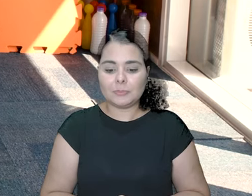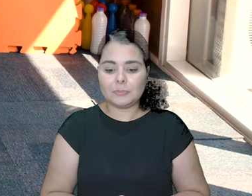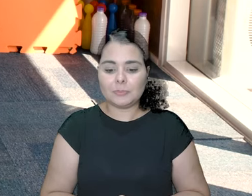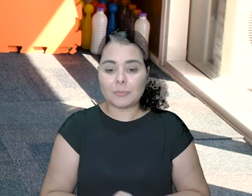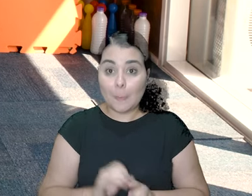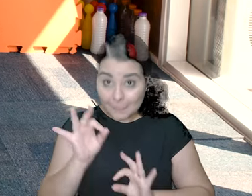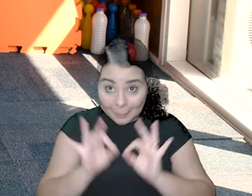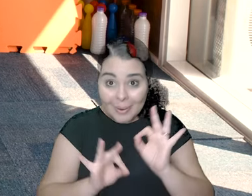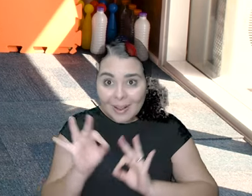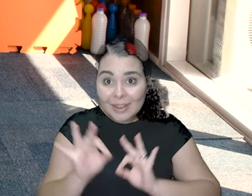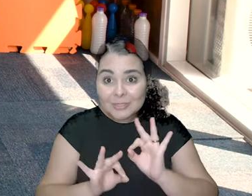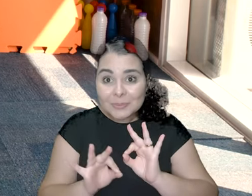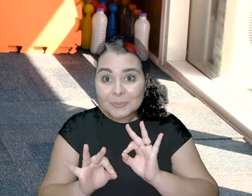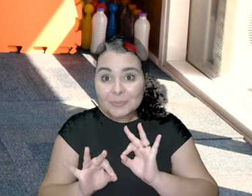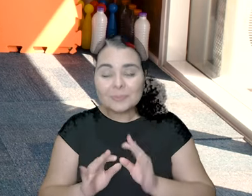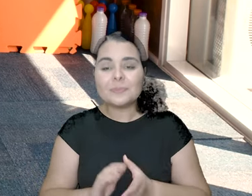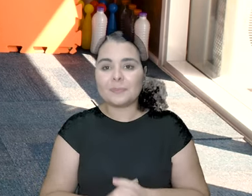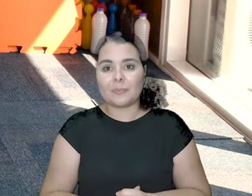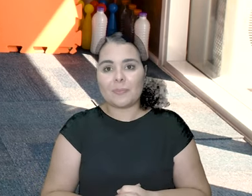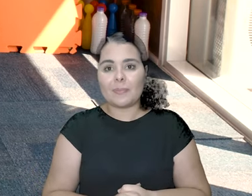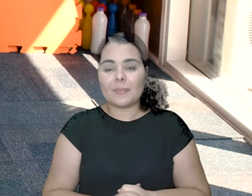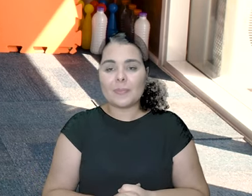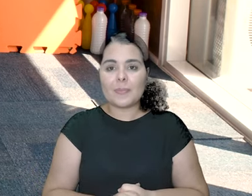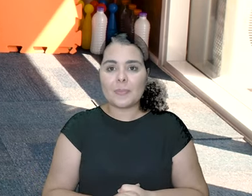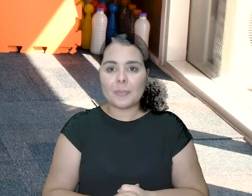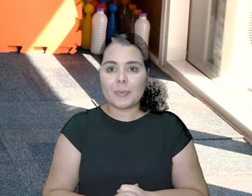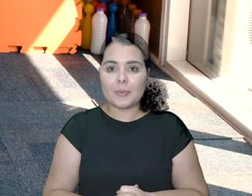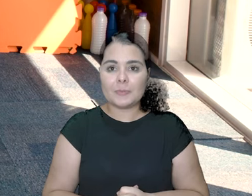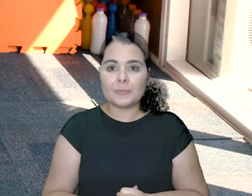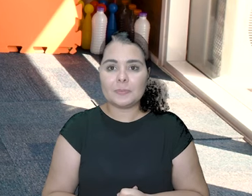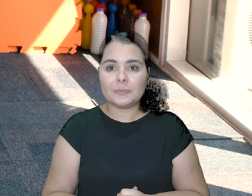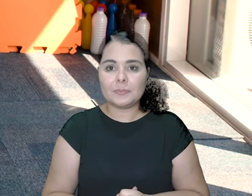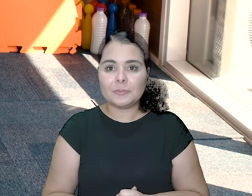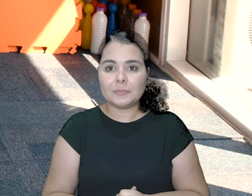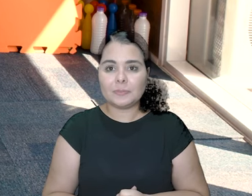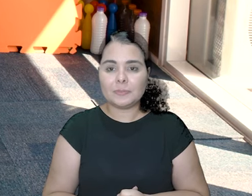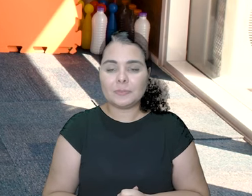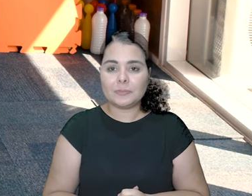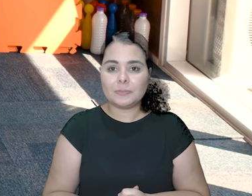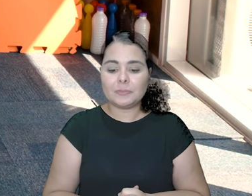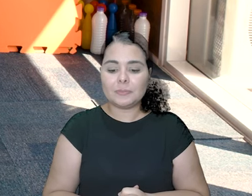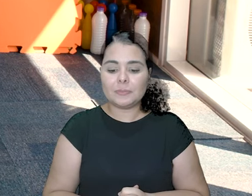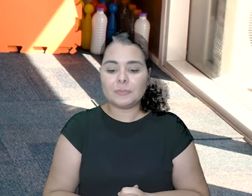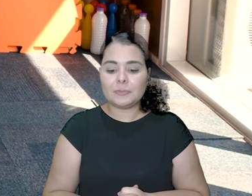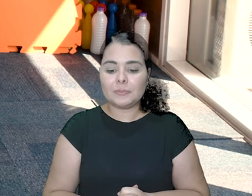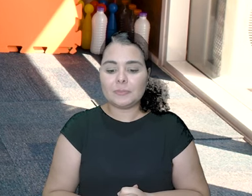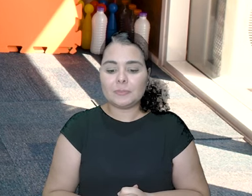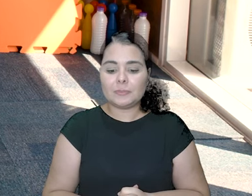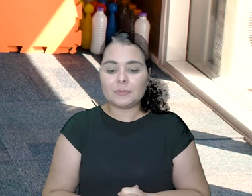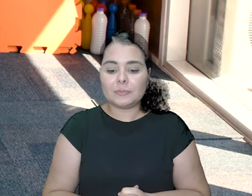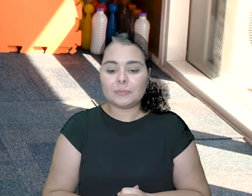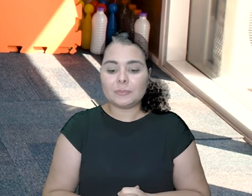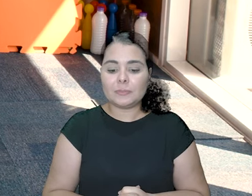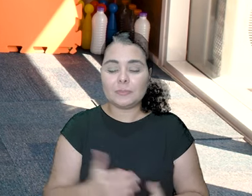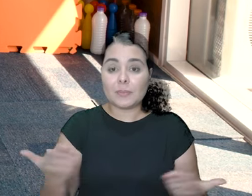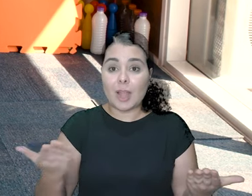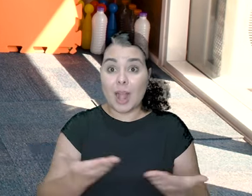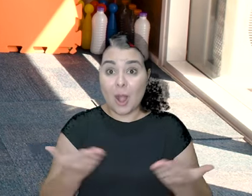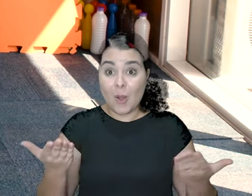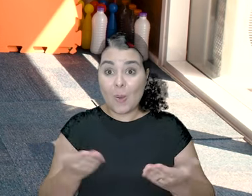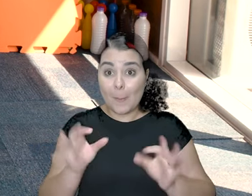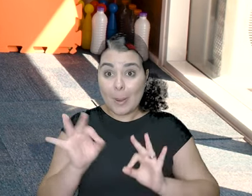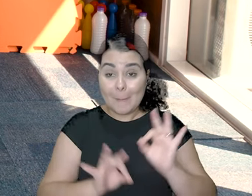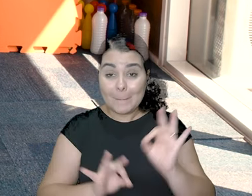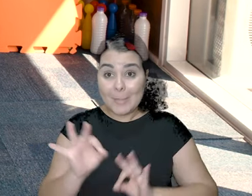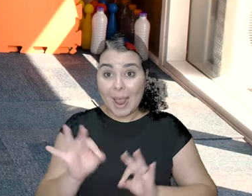Preparados? Posição inicial. Afasta as pernas. Afasta o braço.